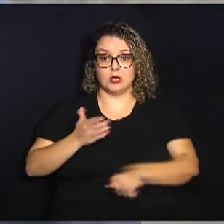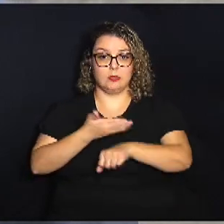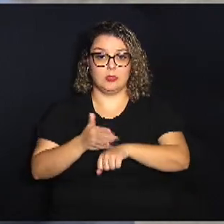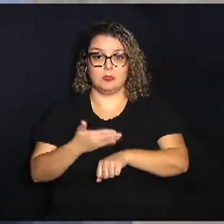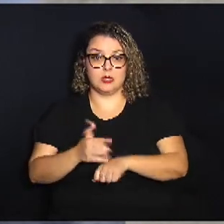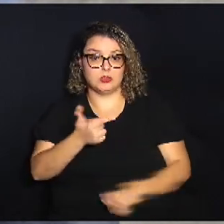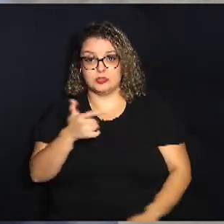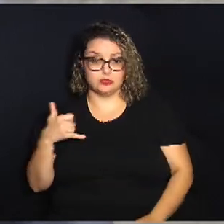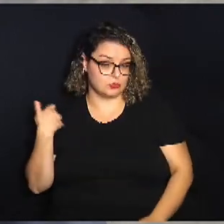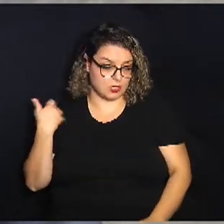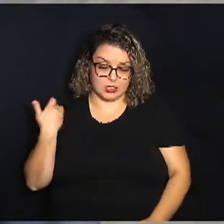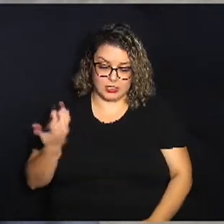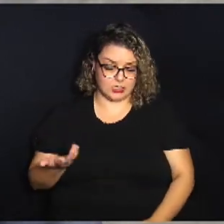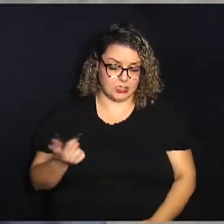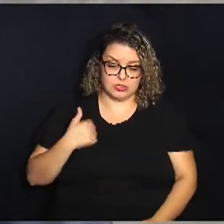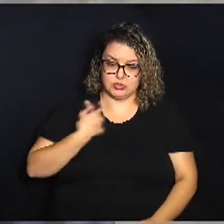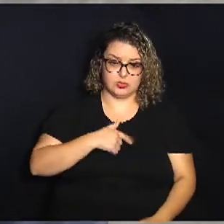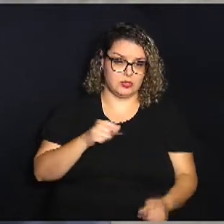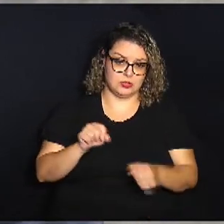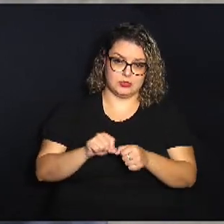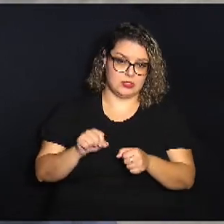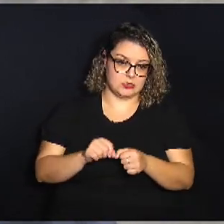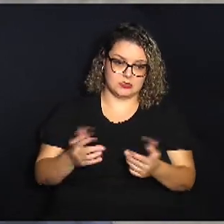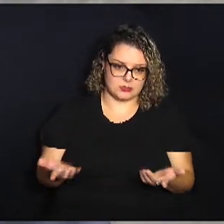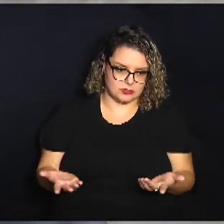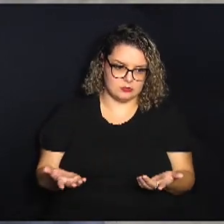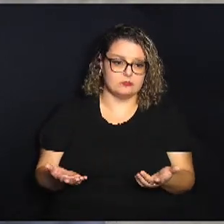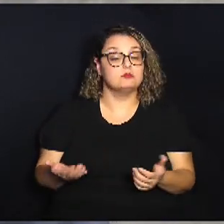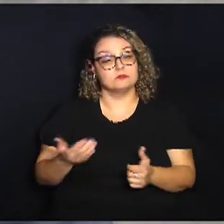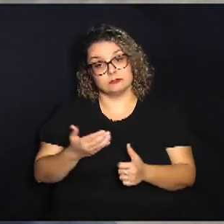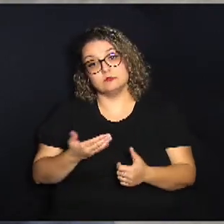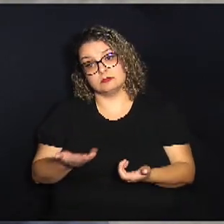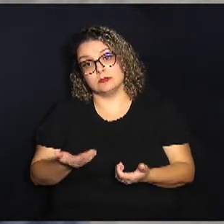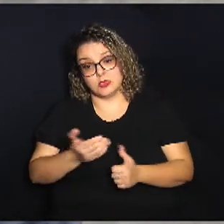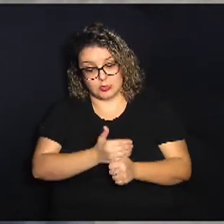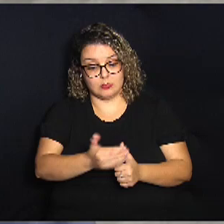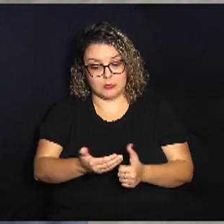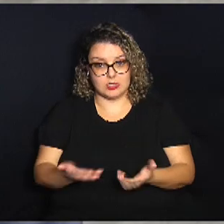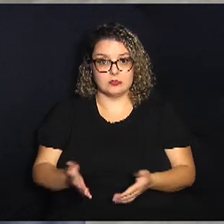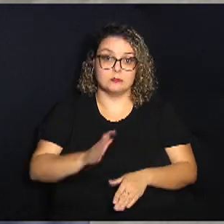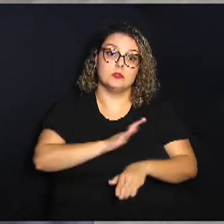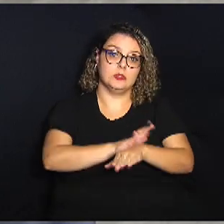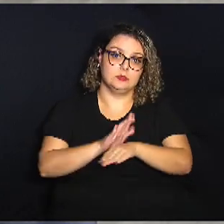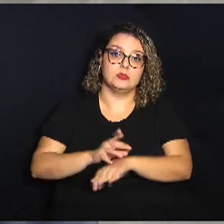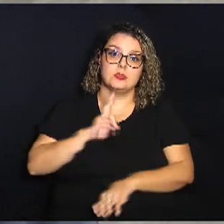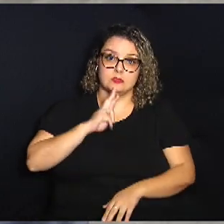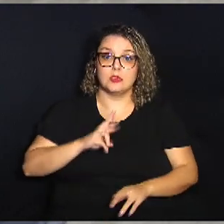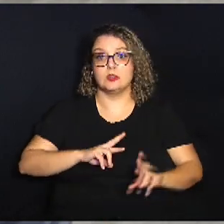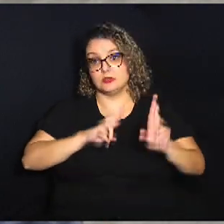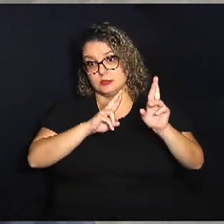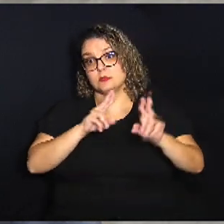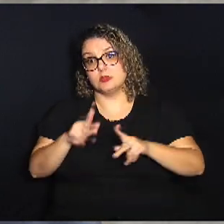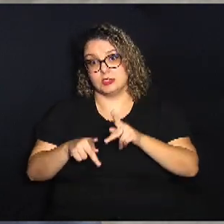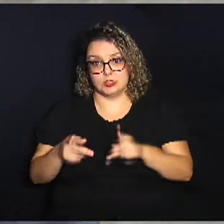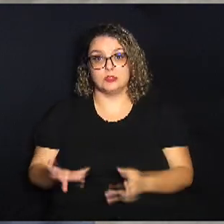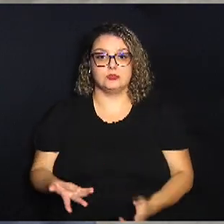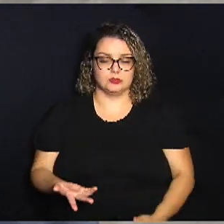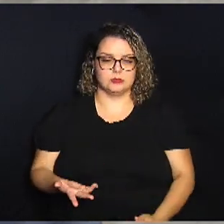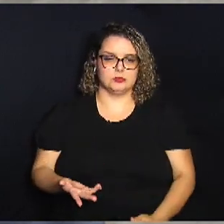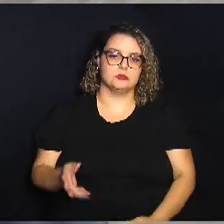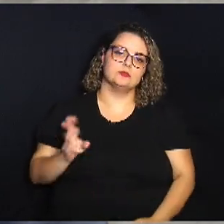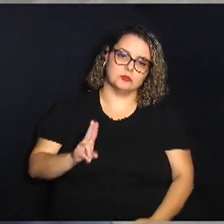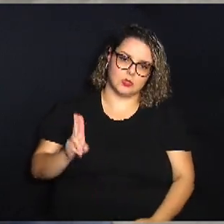idade. E nós temos que fazer com que o mandato sirva para corresponder à expectativa da população que se